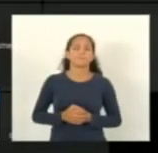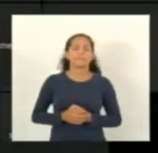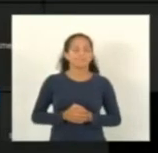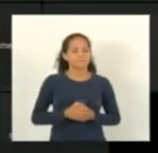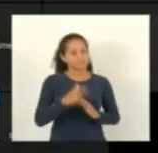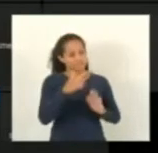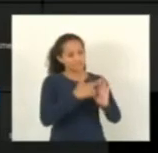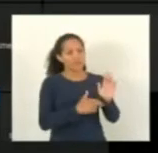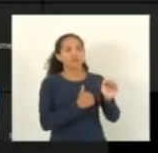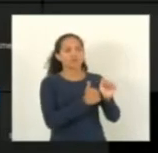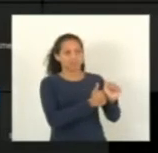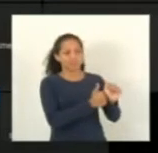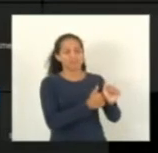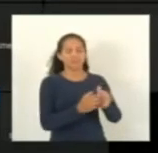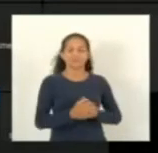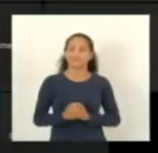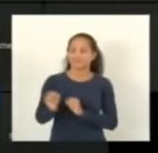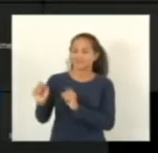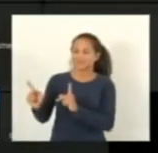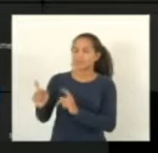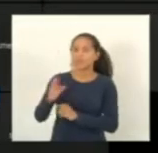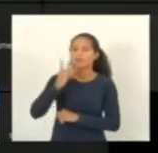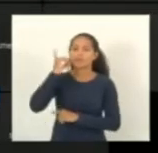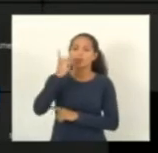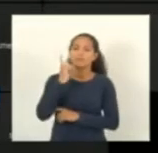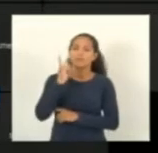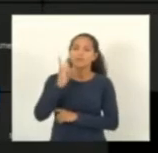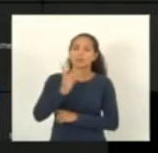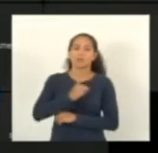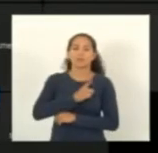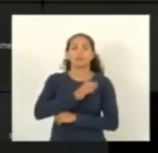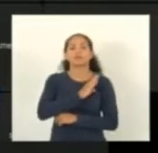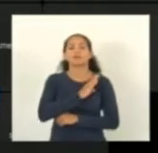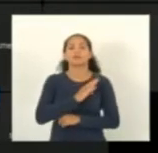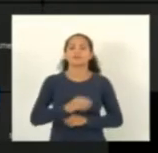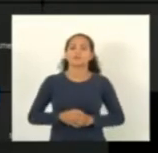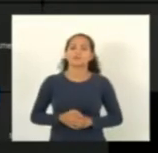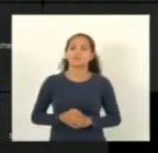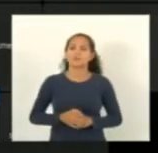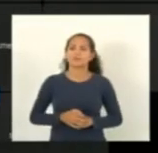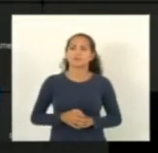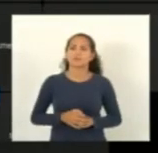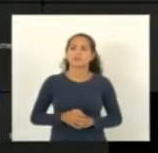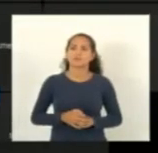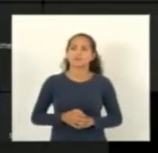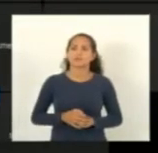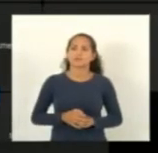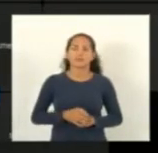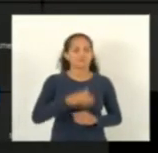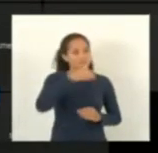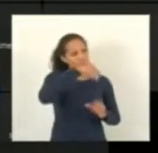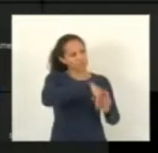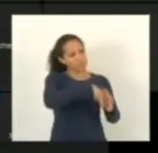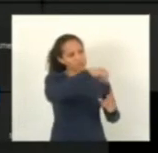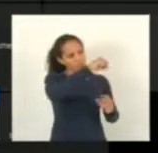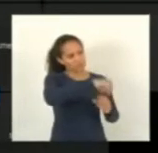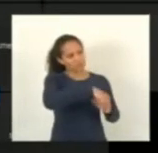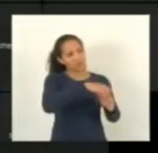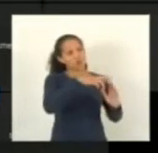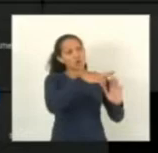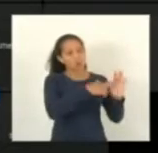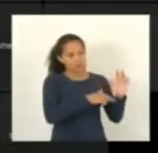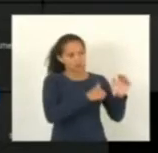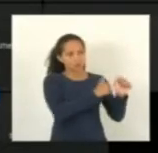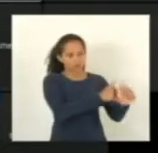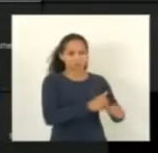eu acompanho o relator ok deputado Danilo Baense deputado Danilo Baense vota sim com o relator